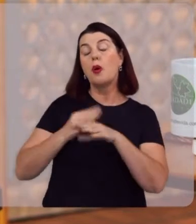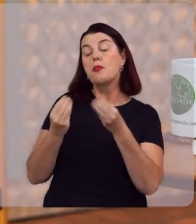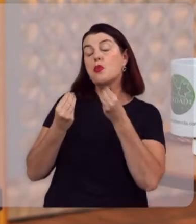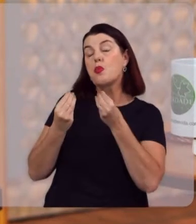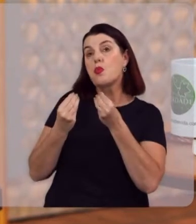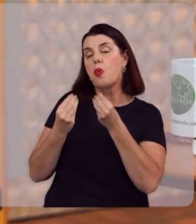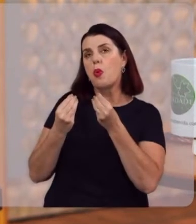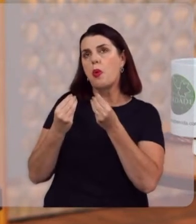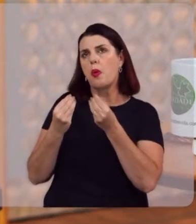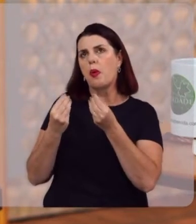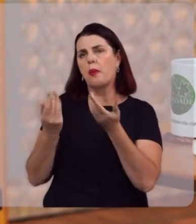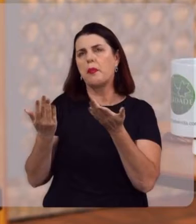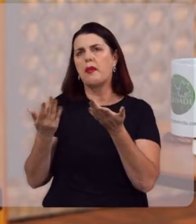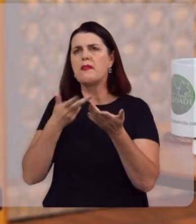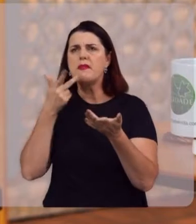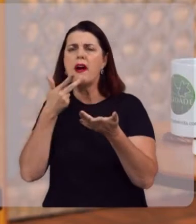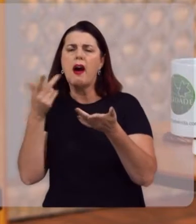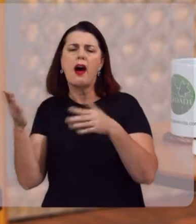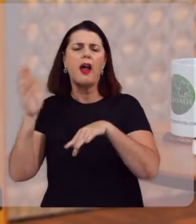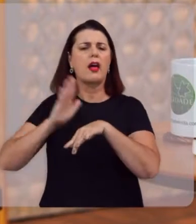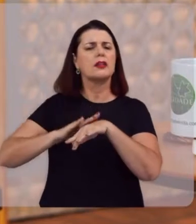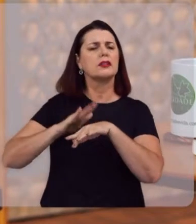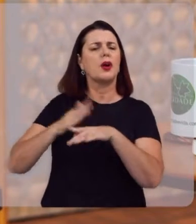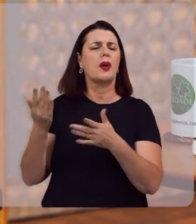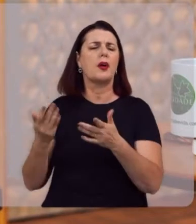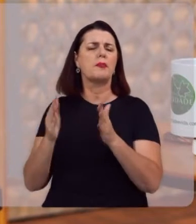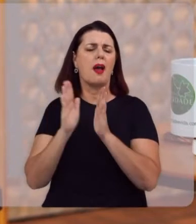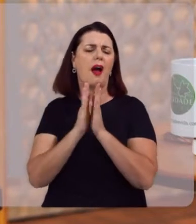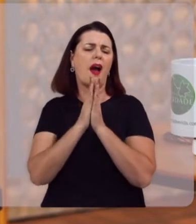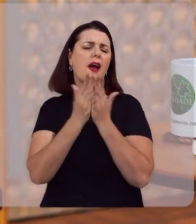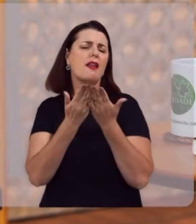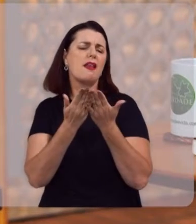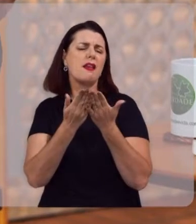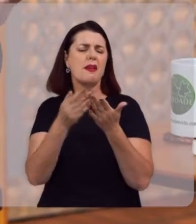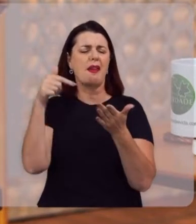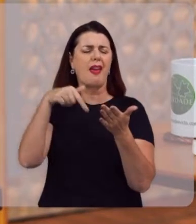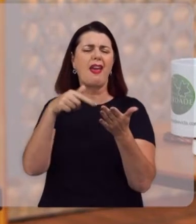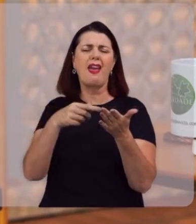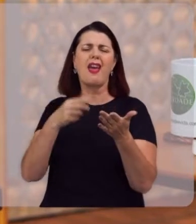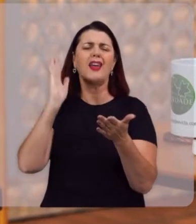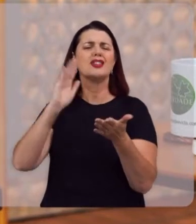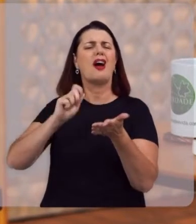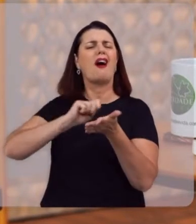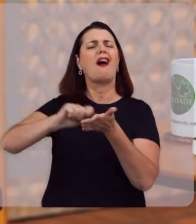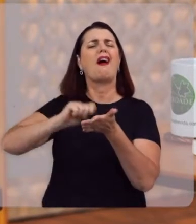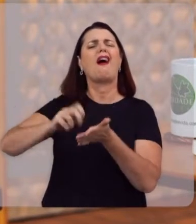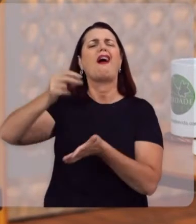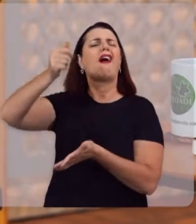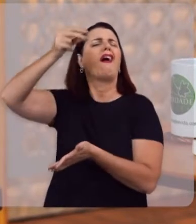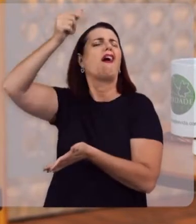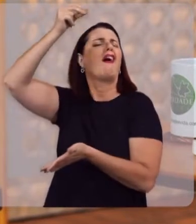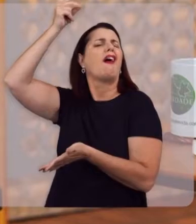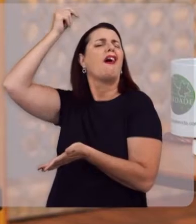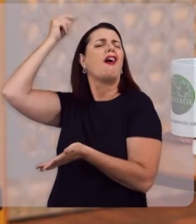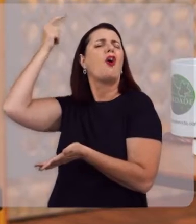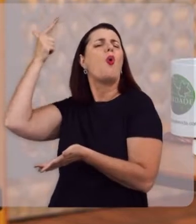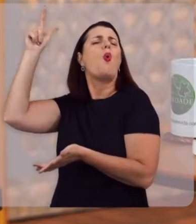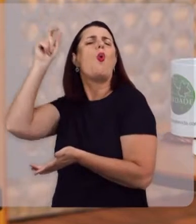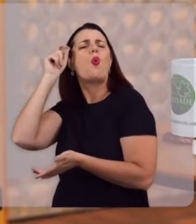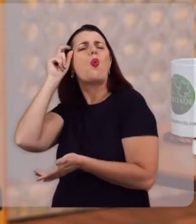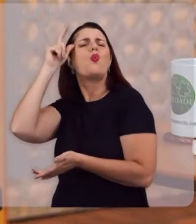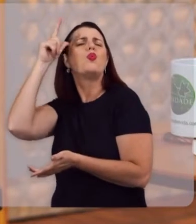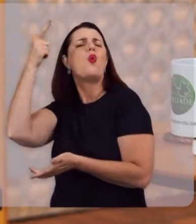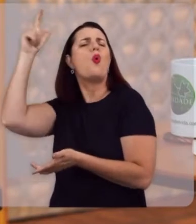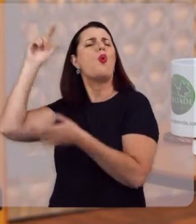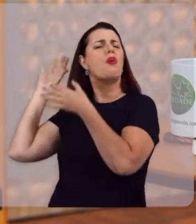contas, eles argumentam que a Bíblia é um livro escrito há muito tempo, em outros contextos, então ela não